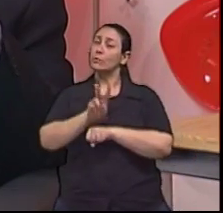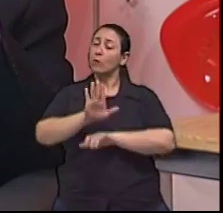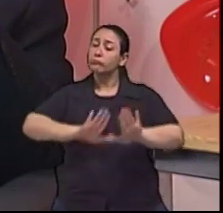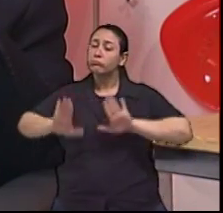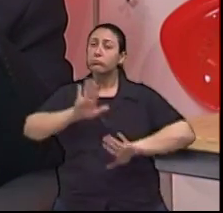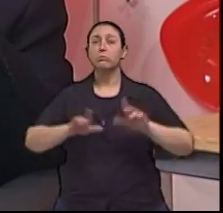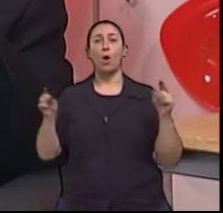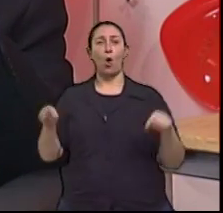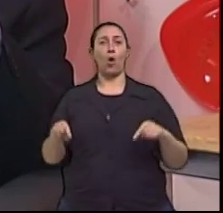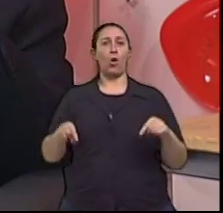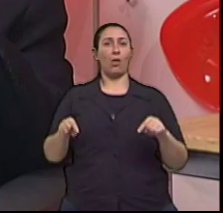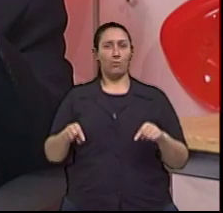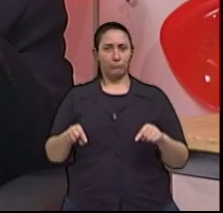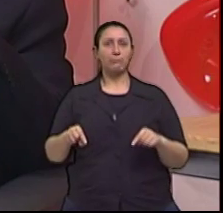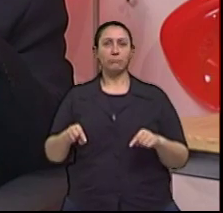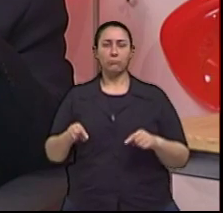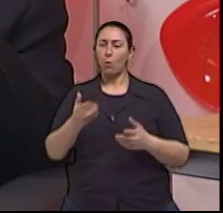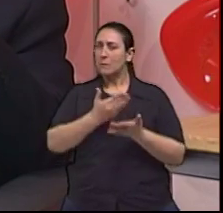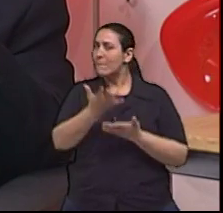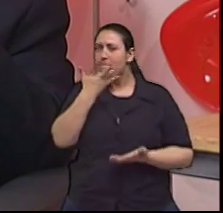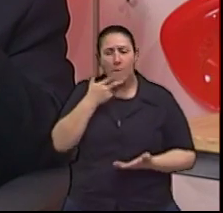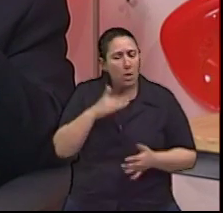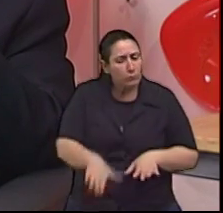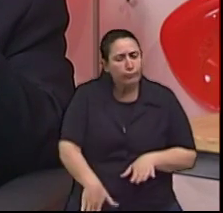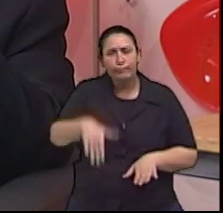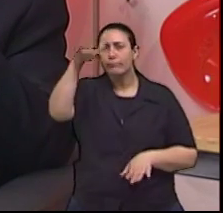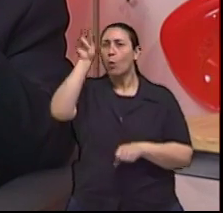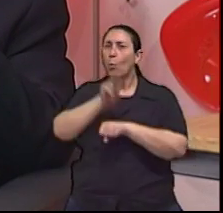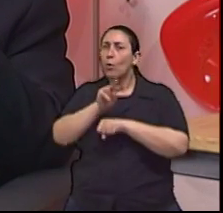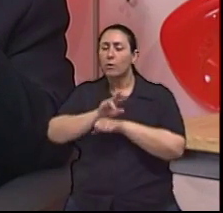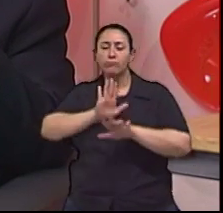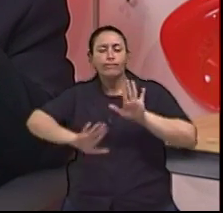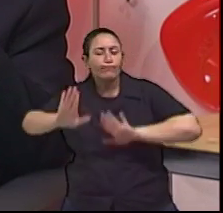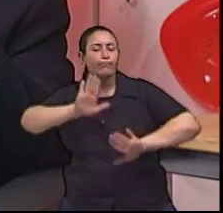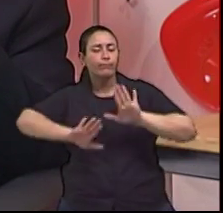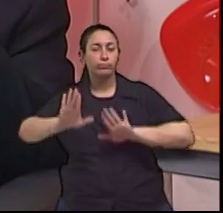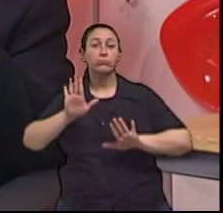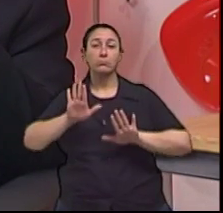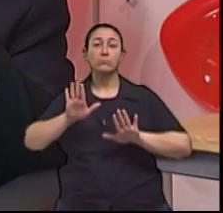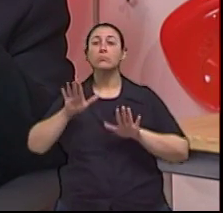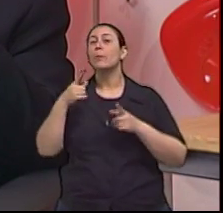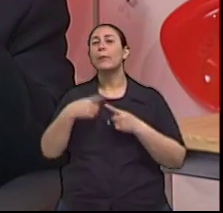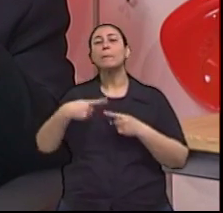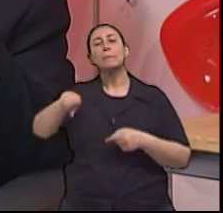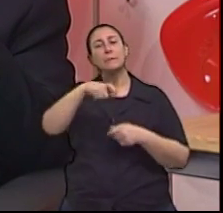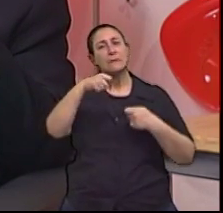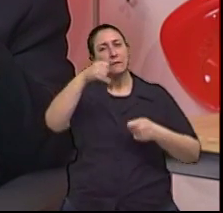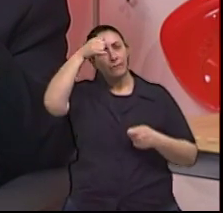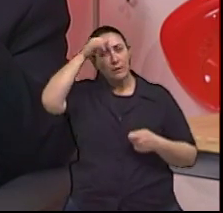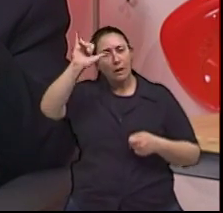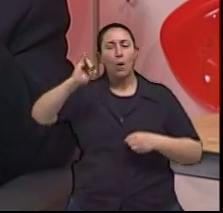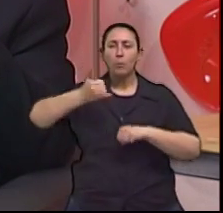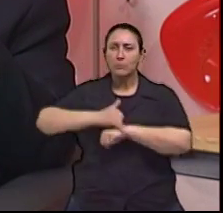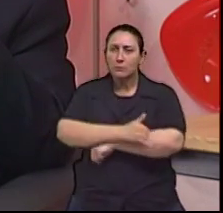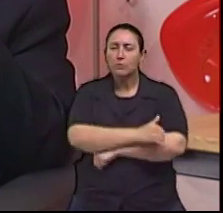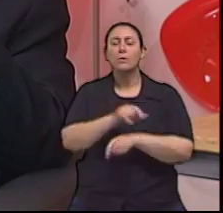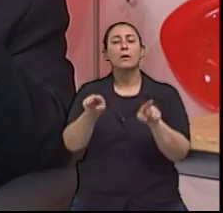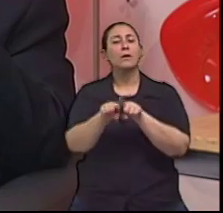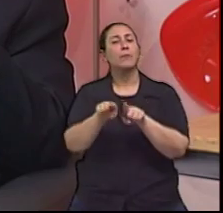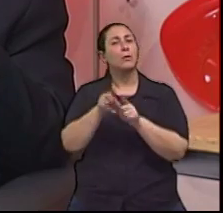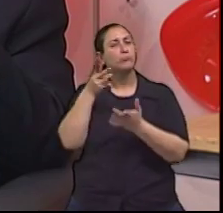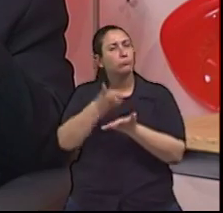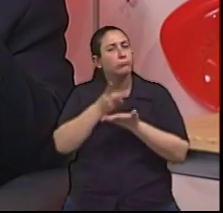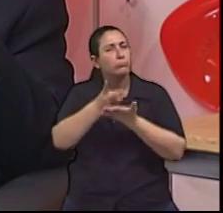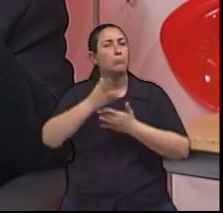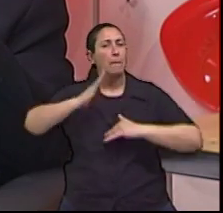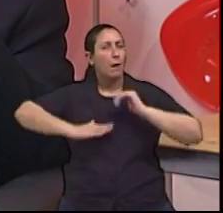digamos, até mesmo na infância. Então, evitar obesidade, prática regular de